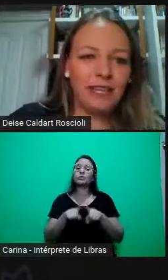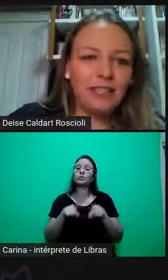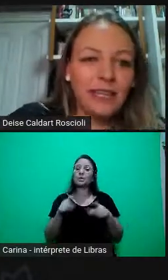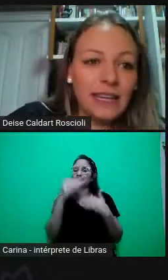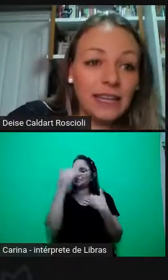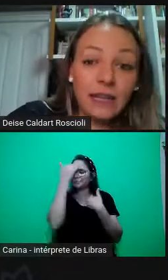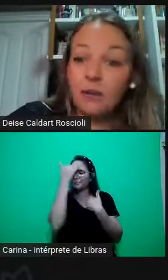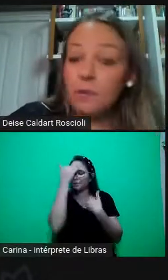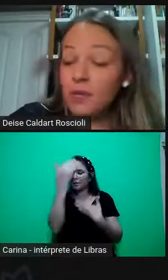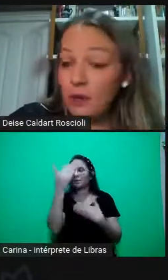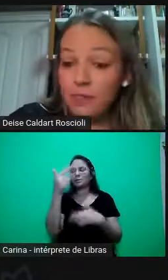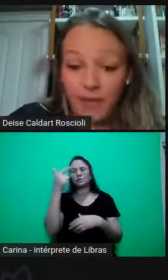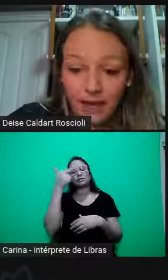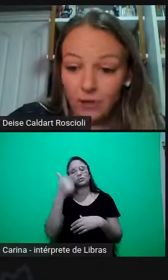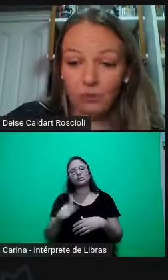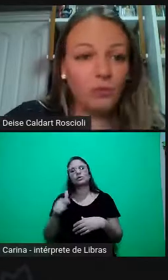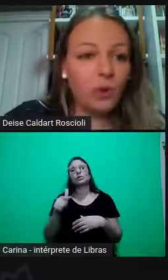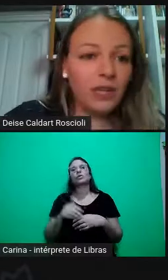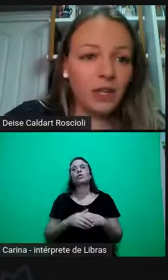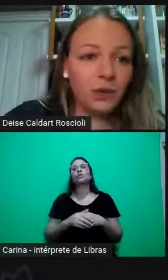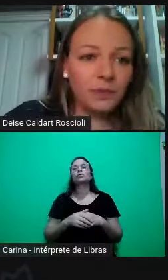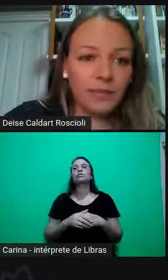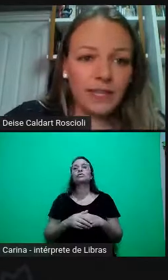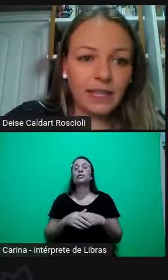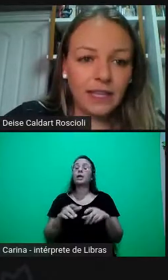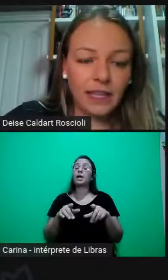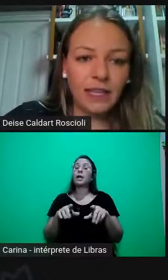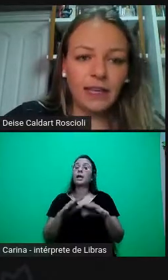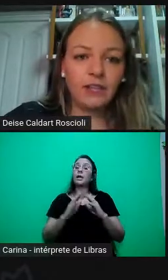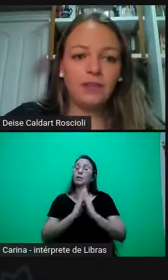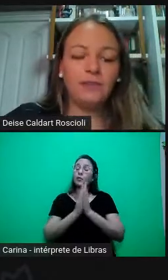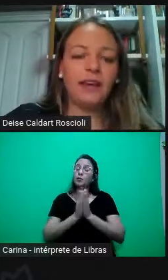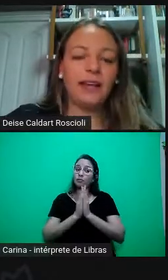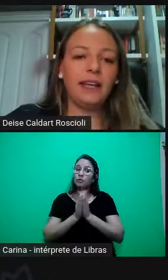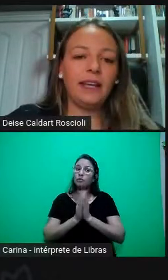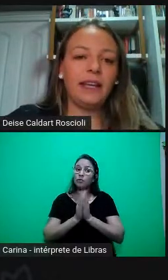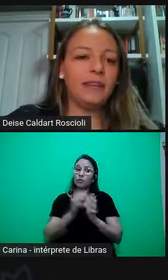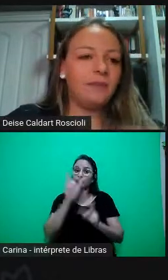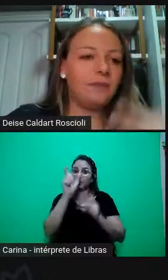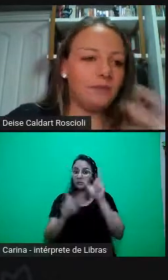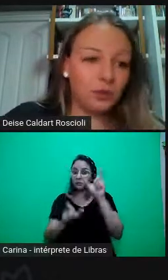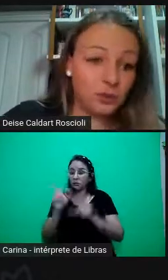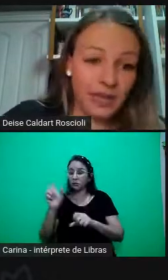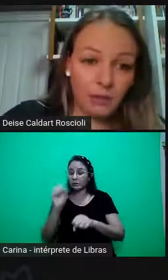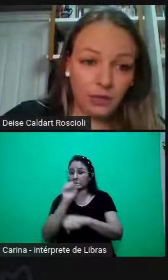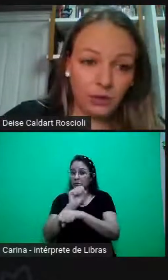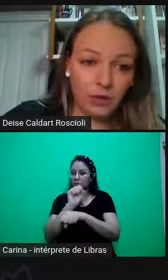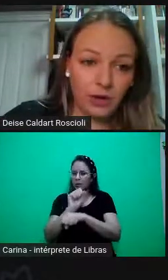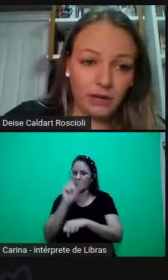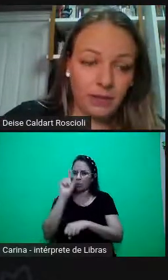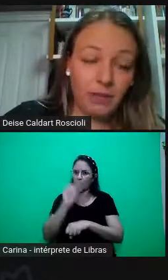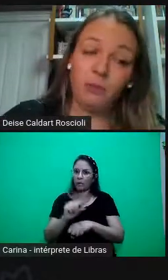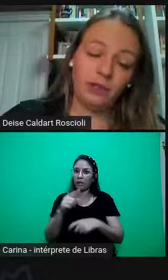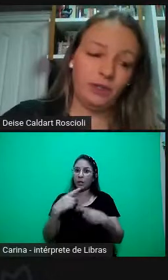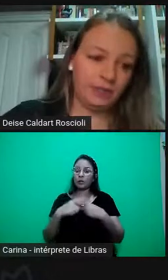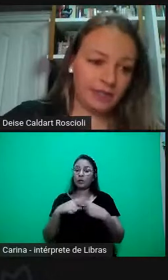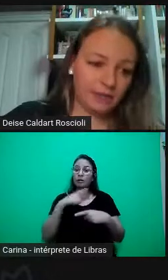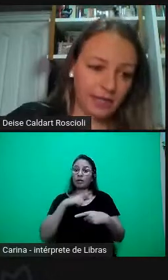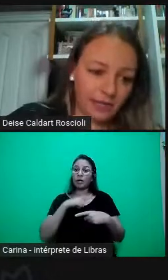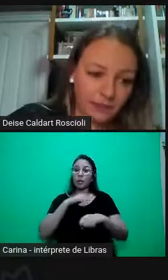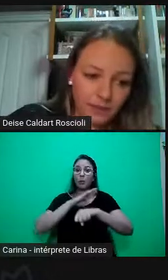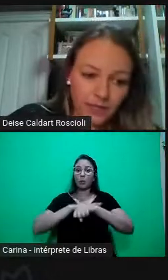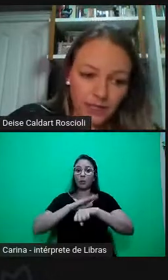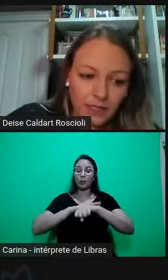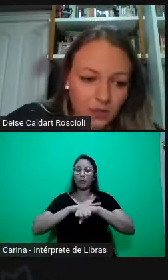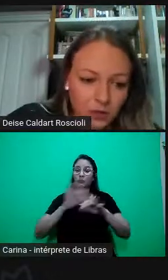novamente, e pessoal, esperem um pouquinho que a gente vai conduzir o encerramento agora, é bem importante que